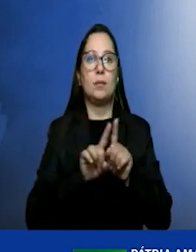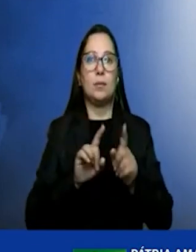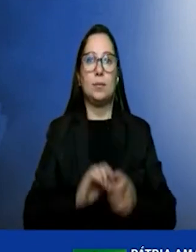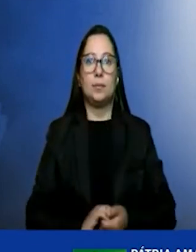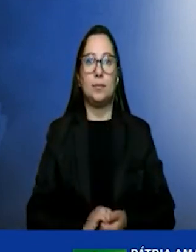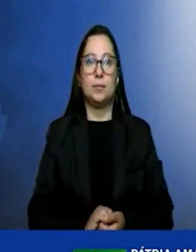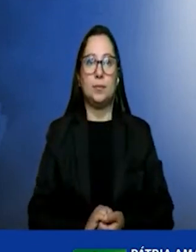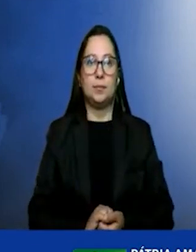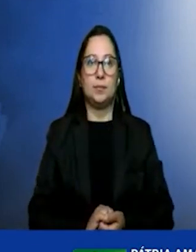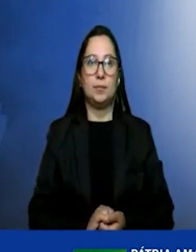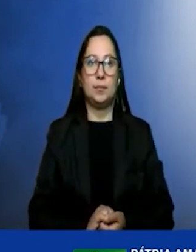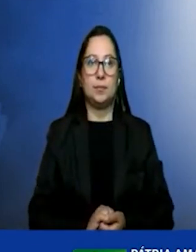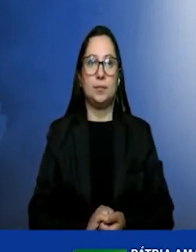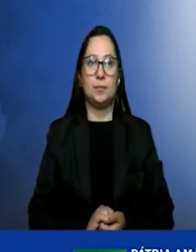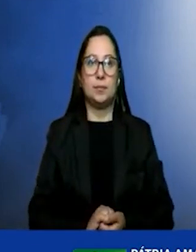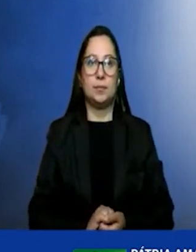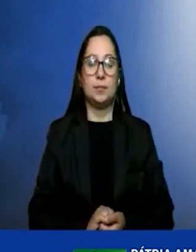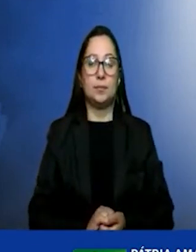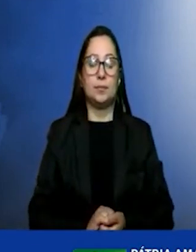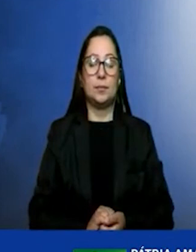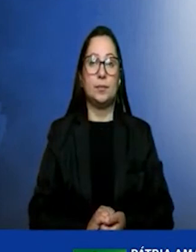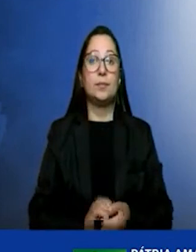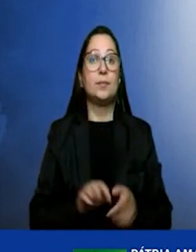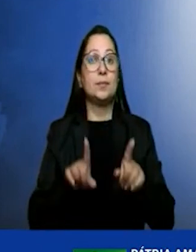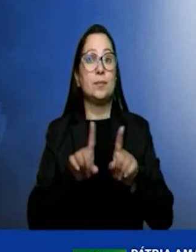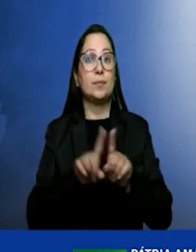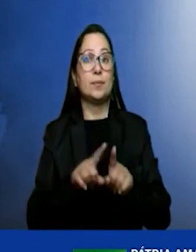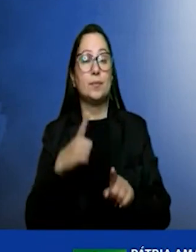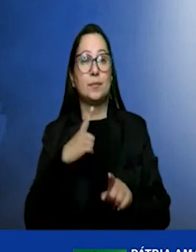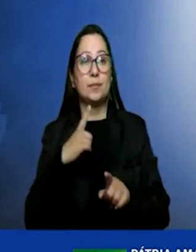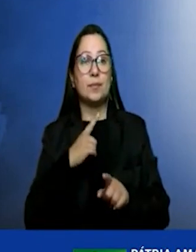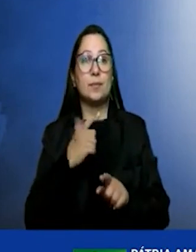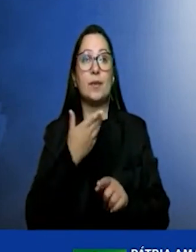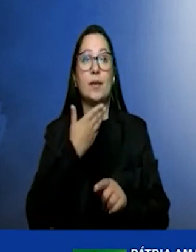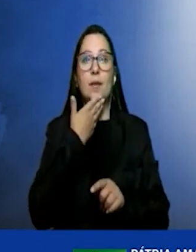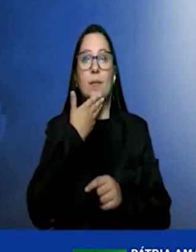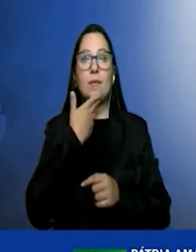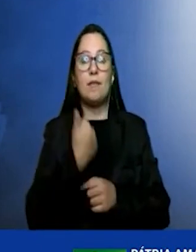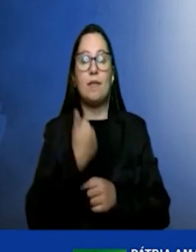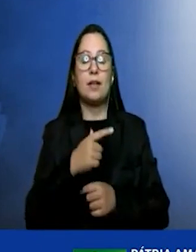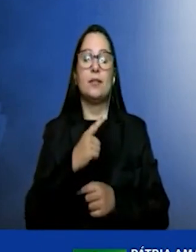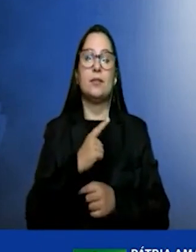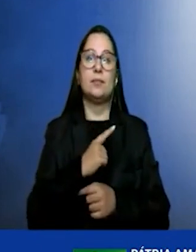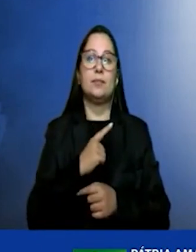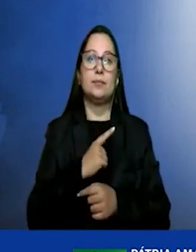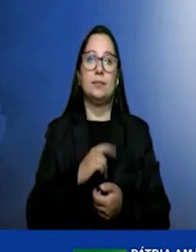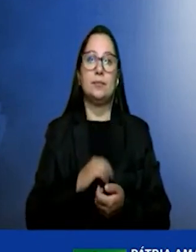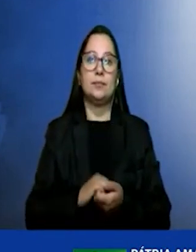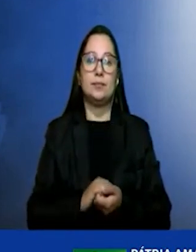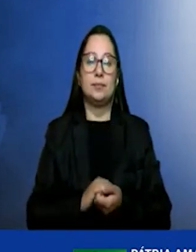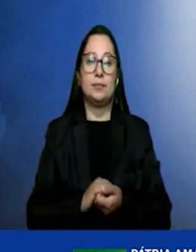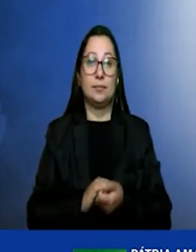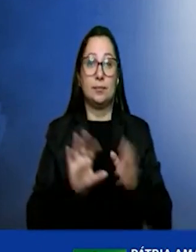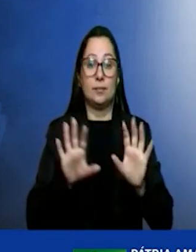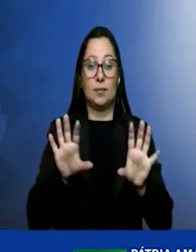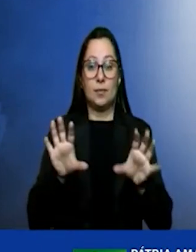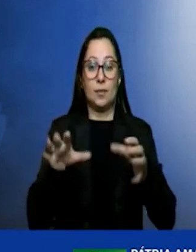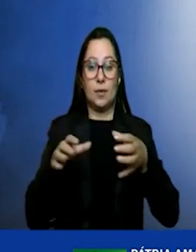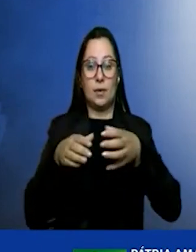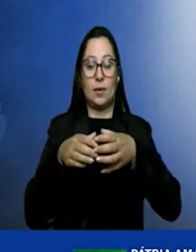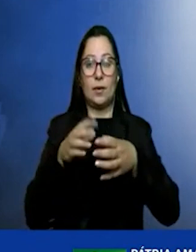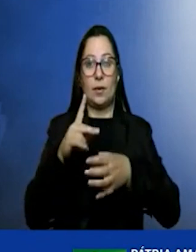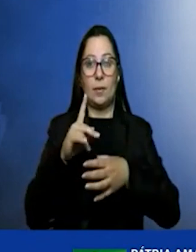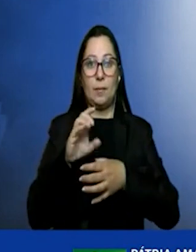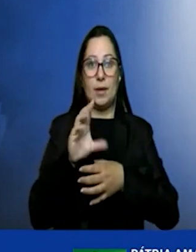Nós temos também aí foi o privilégio de termos o complexo do PSEM que é